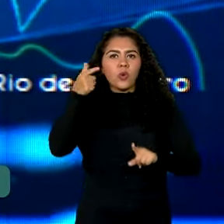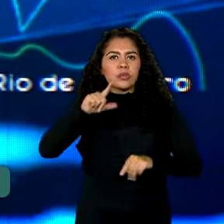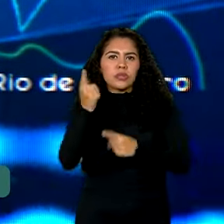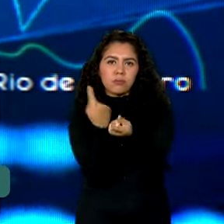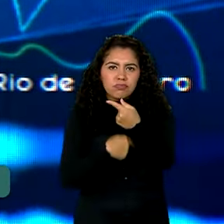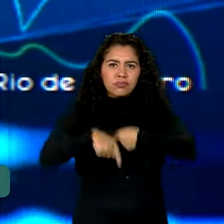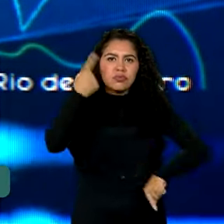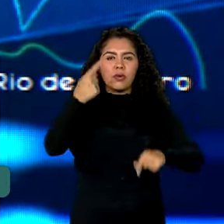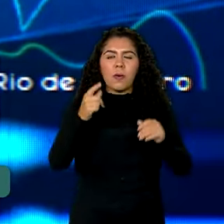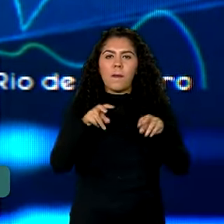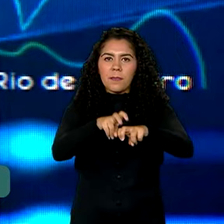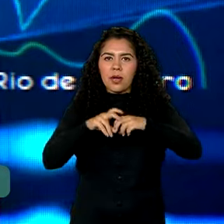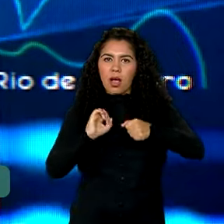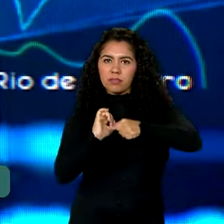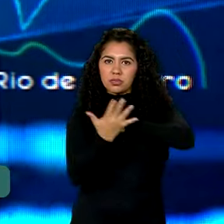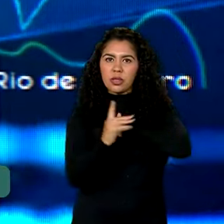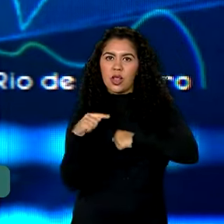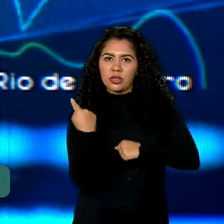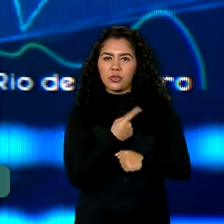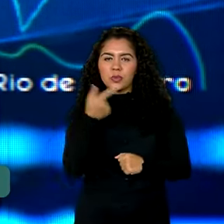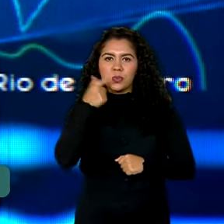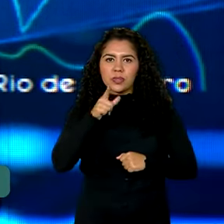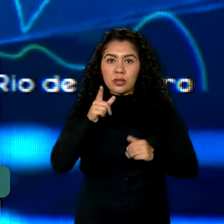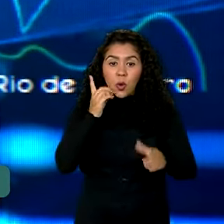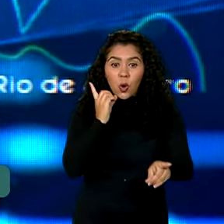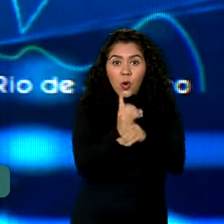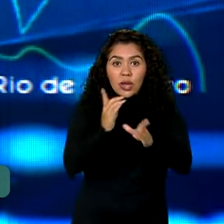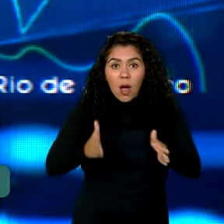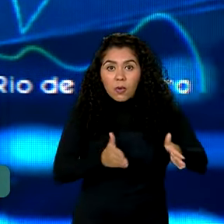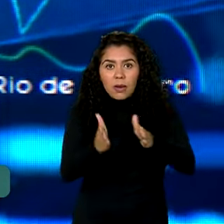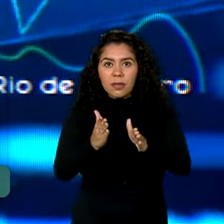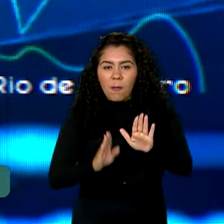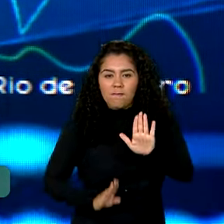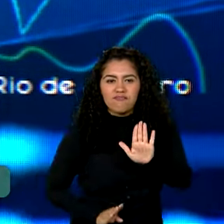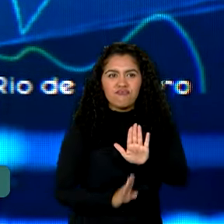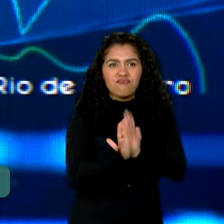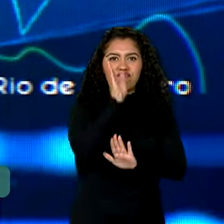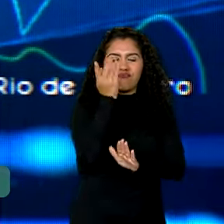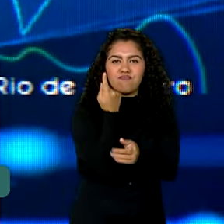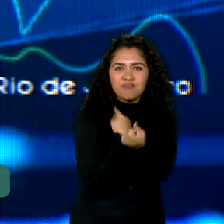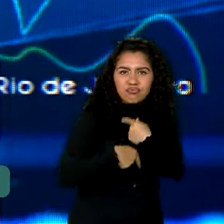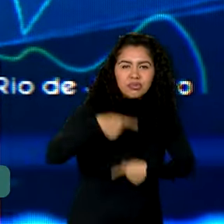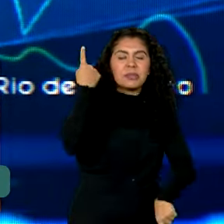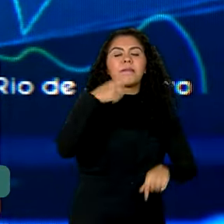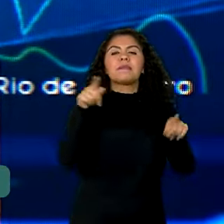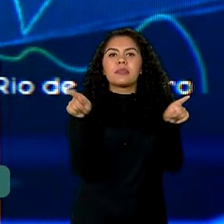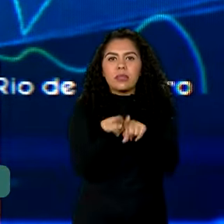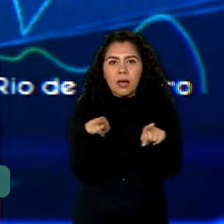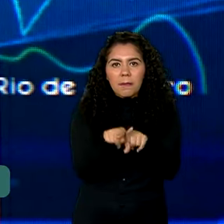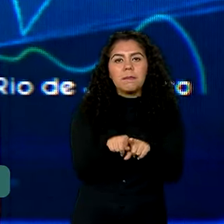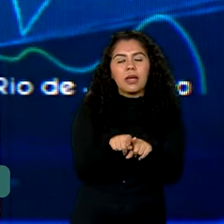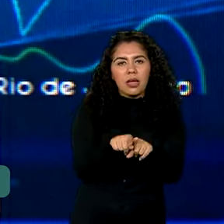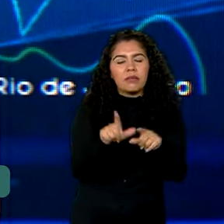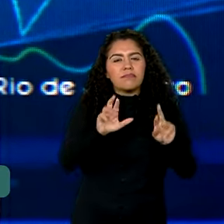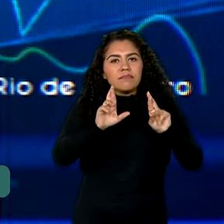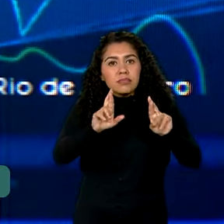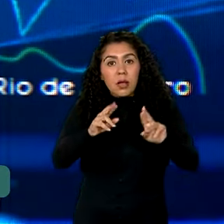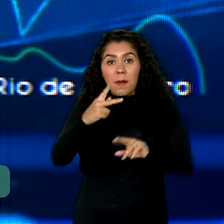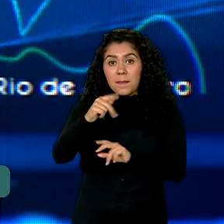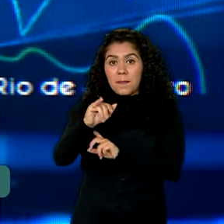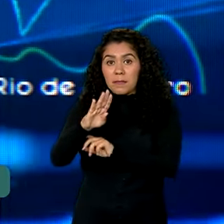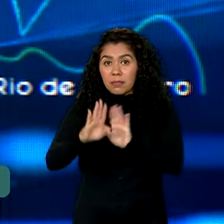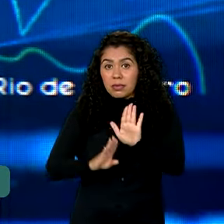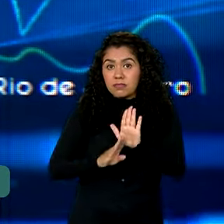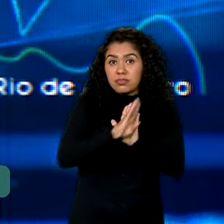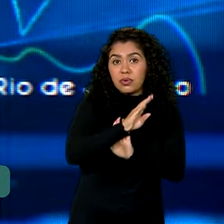reencontramos o caminho do crescimento. Contrariando as expectativas pessimistas, nosso PIB cresceu